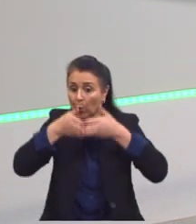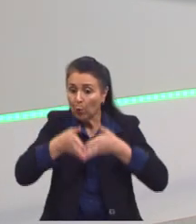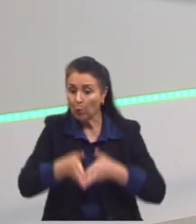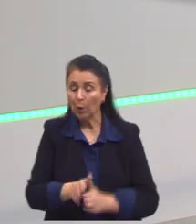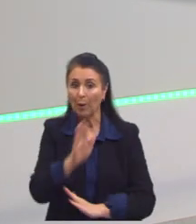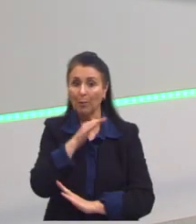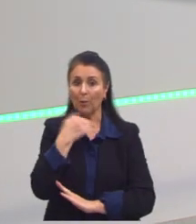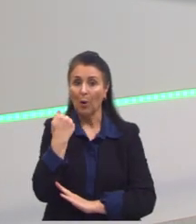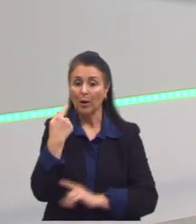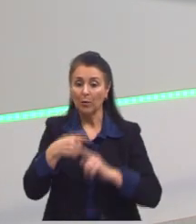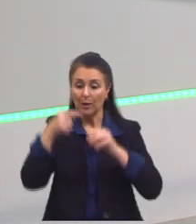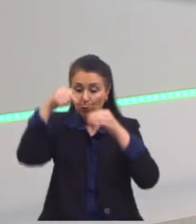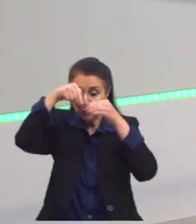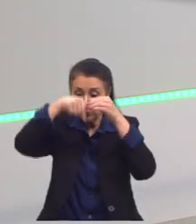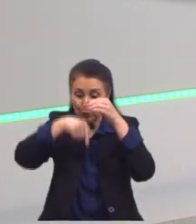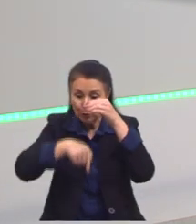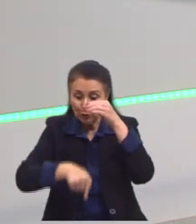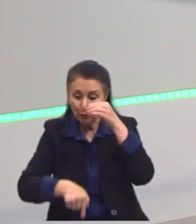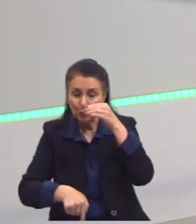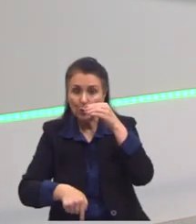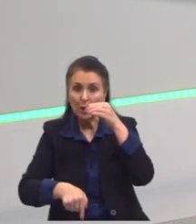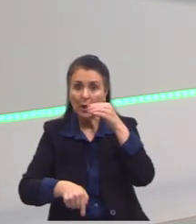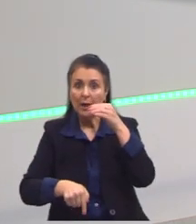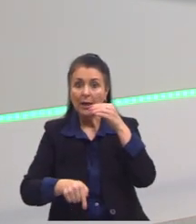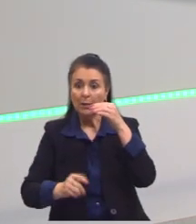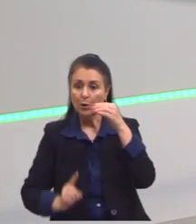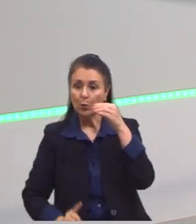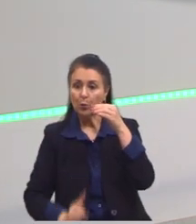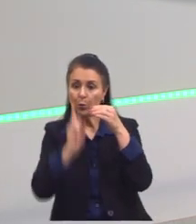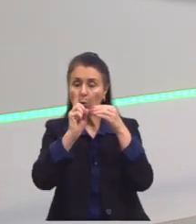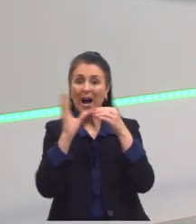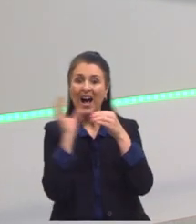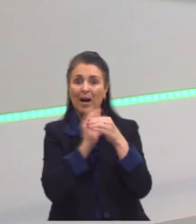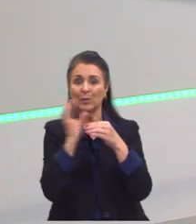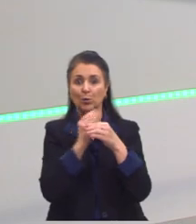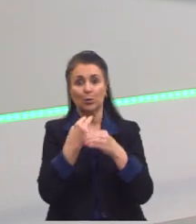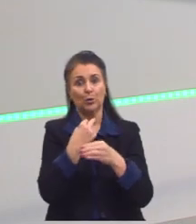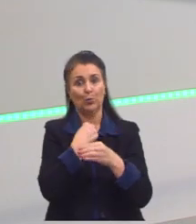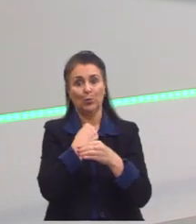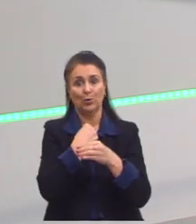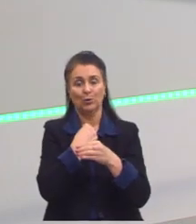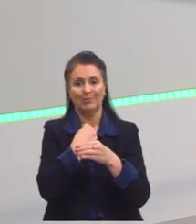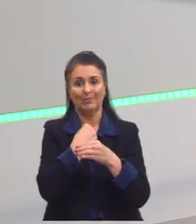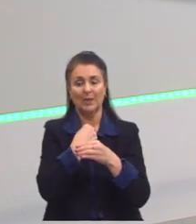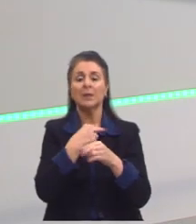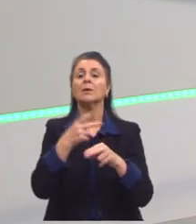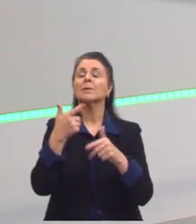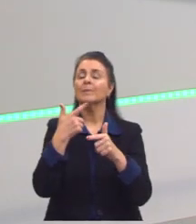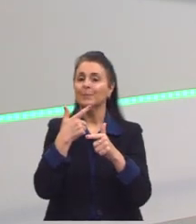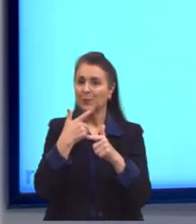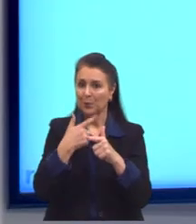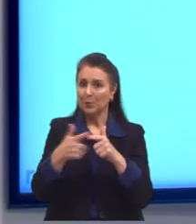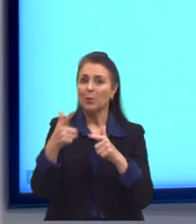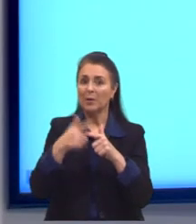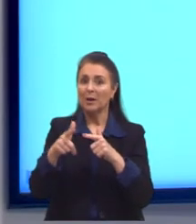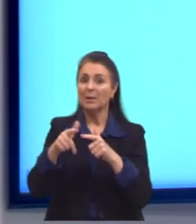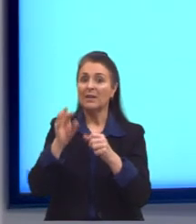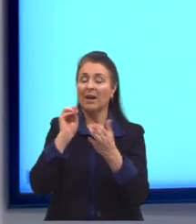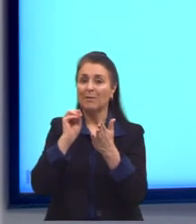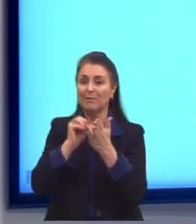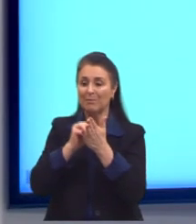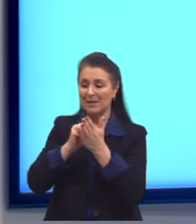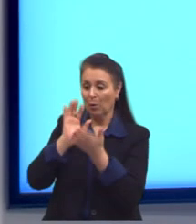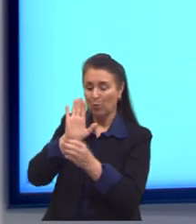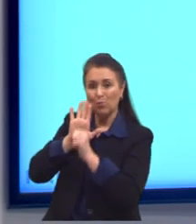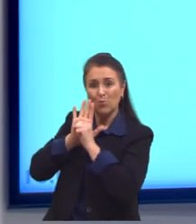e depois ele subiu para a superfície muito rápido. Isso gera um problema. Então, às vezes